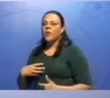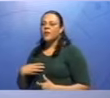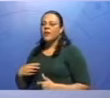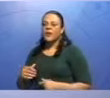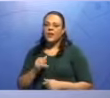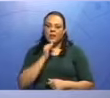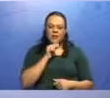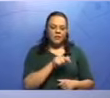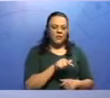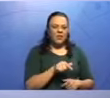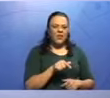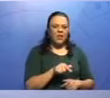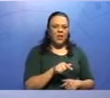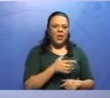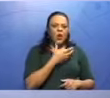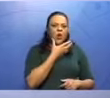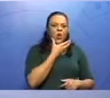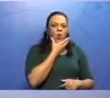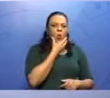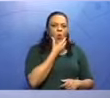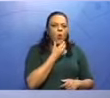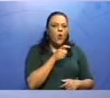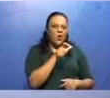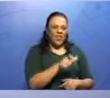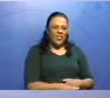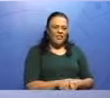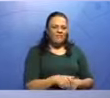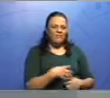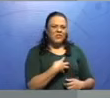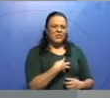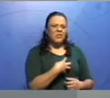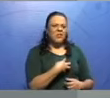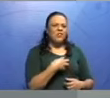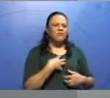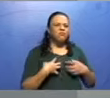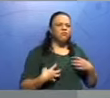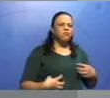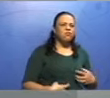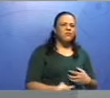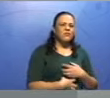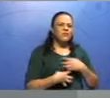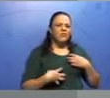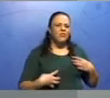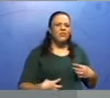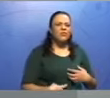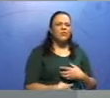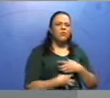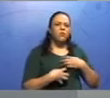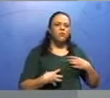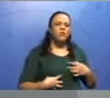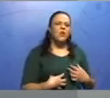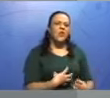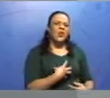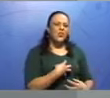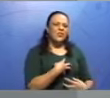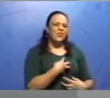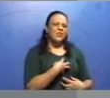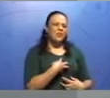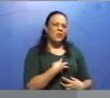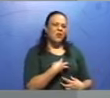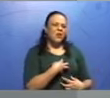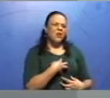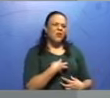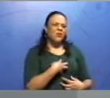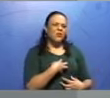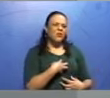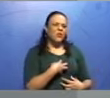anda chateado e ele anda pela casa. E ele anda chateado é no sentido dele estar chateado. Então, ele tá mostrando o estado